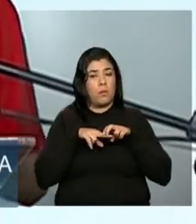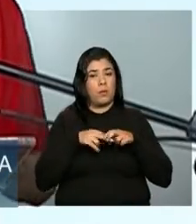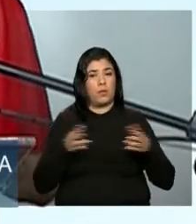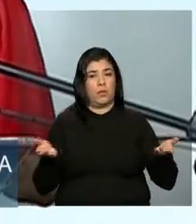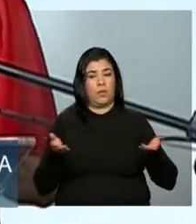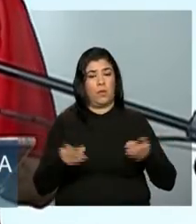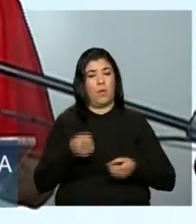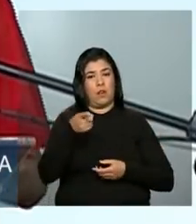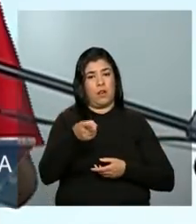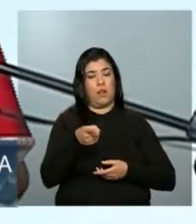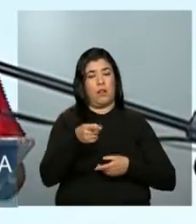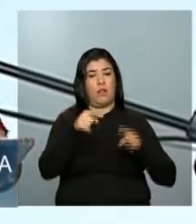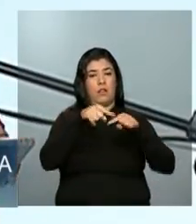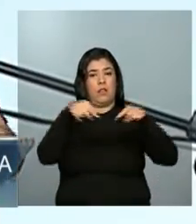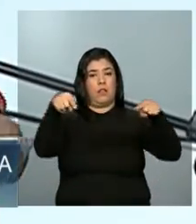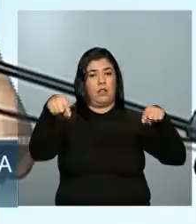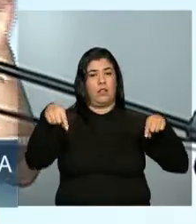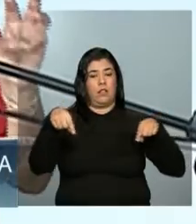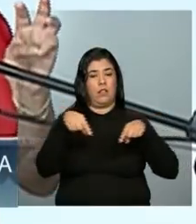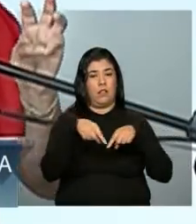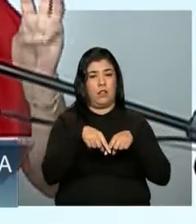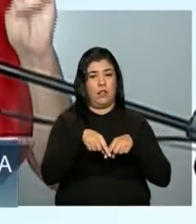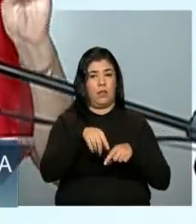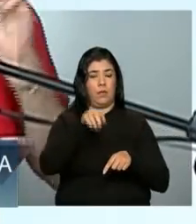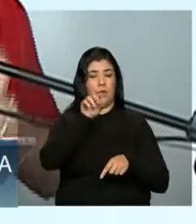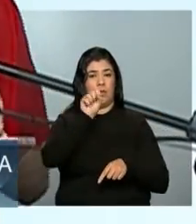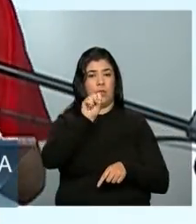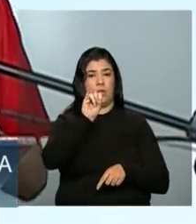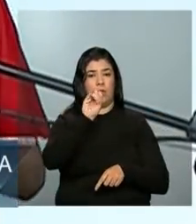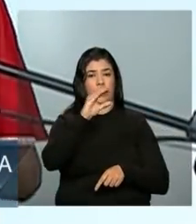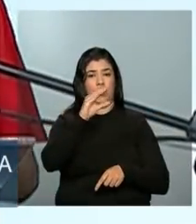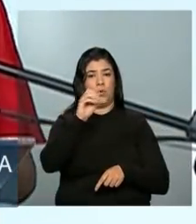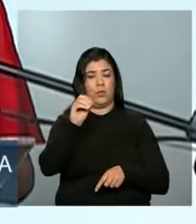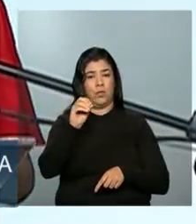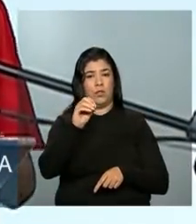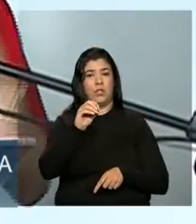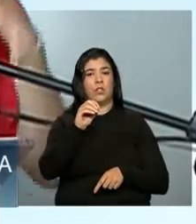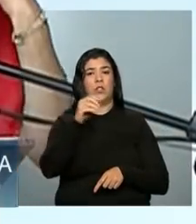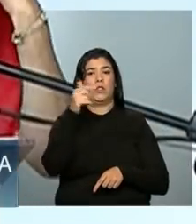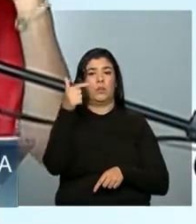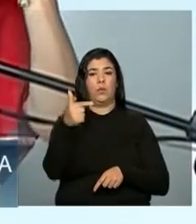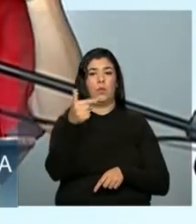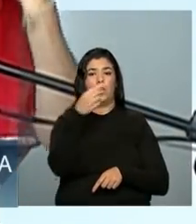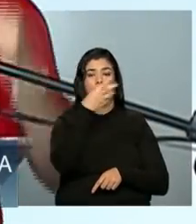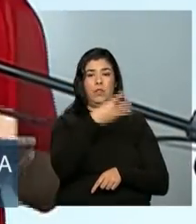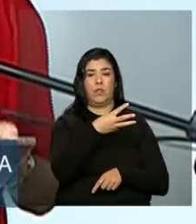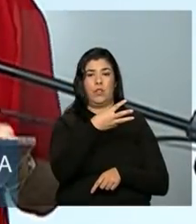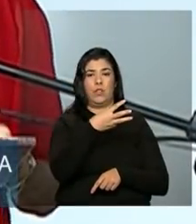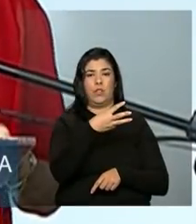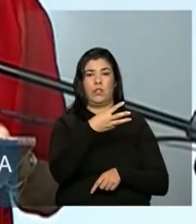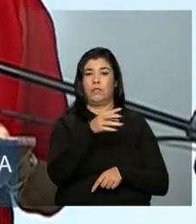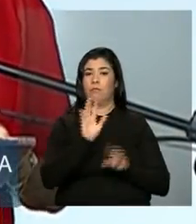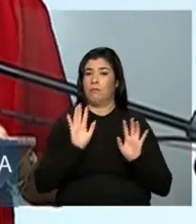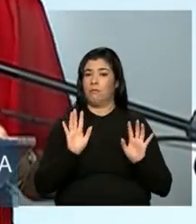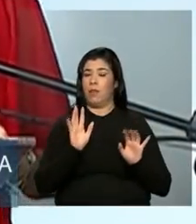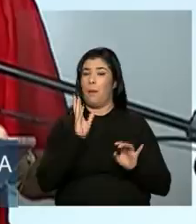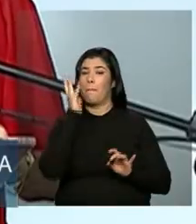residencial, Suíça 2 e Suíça 3, bela Suíça.